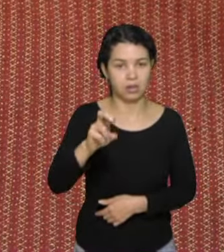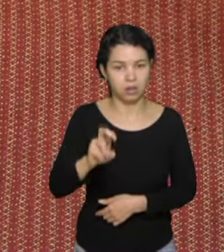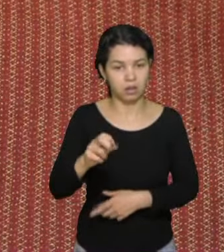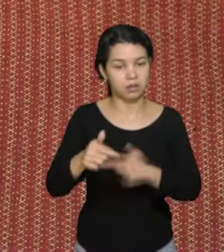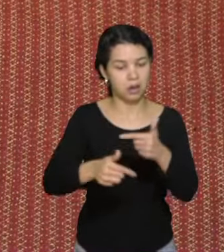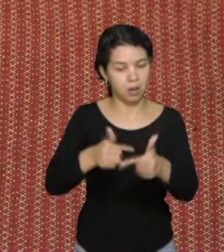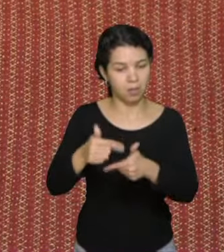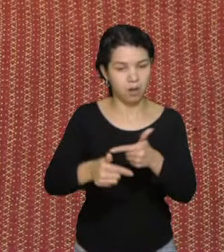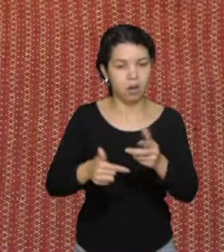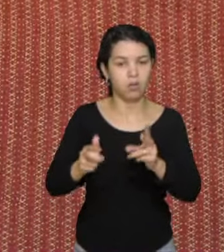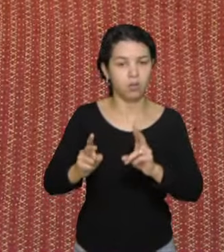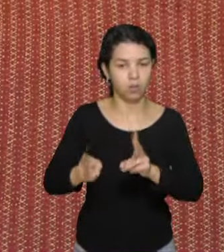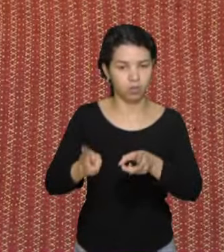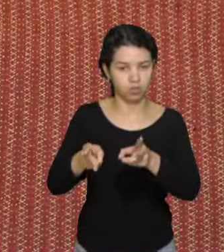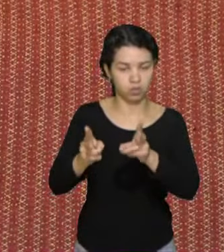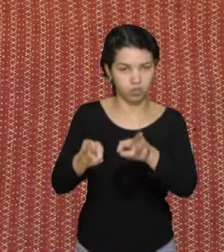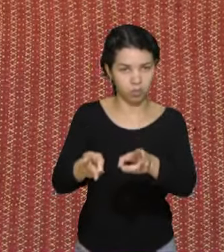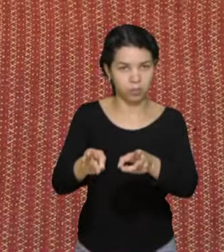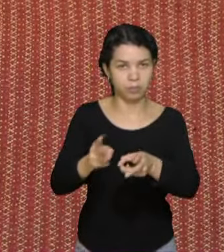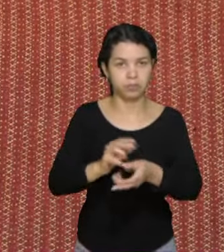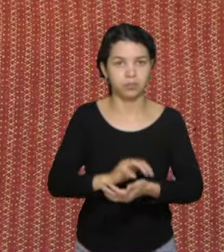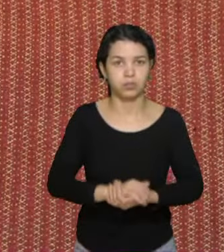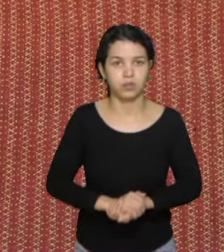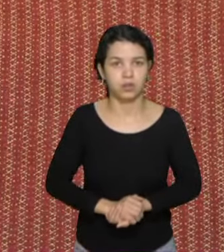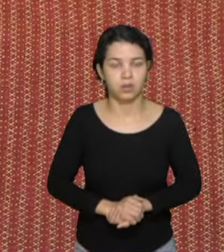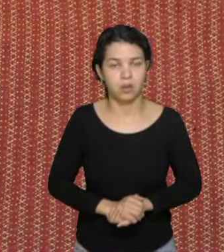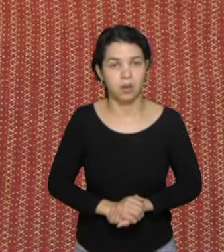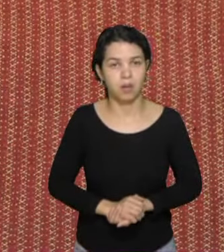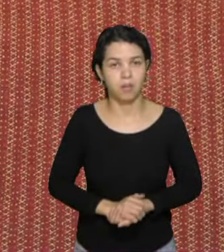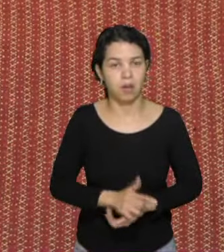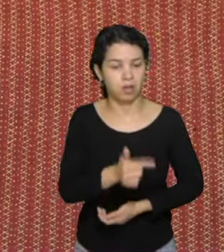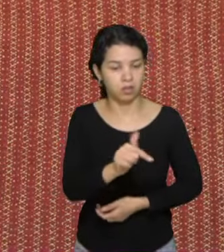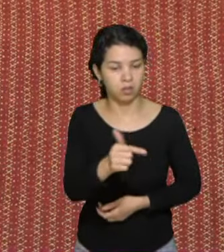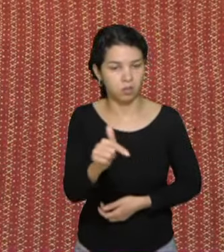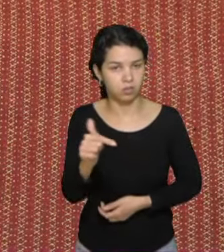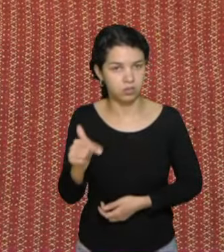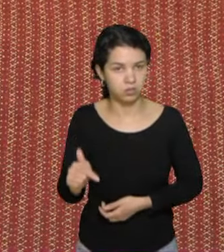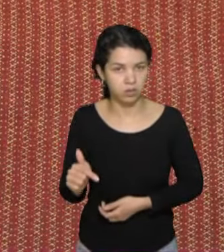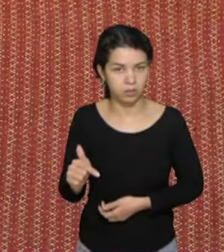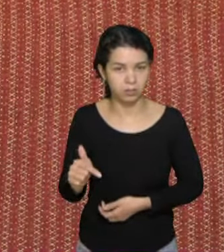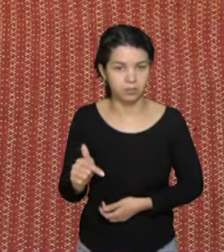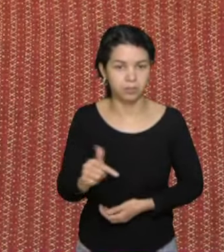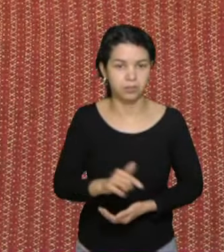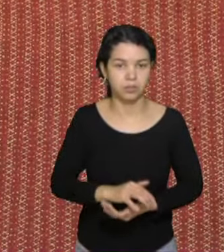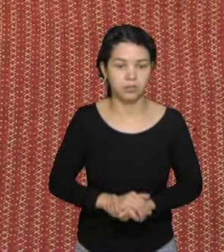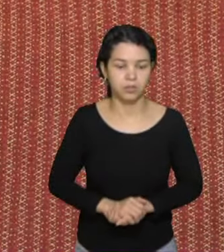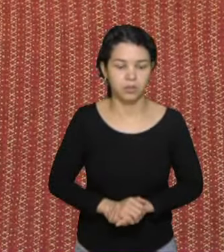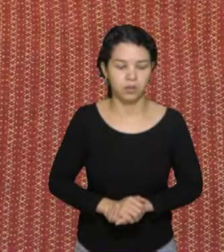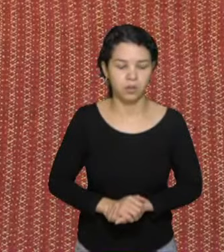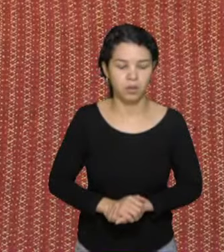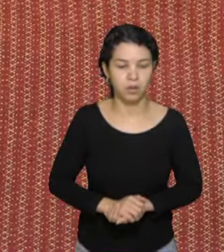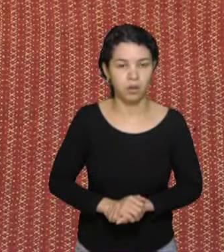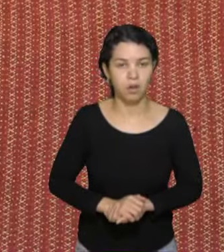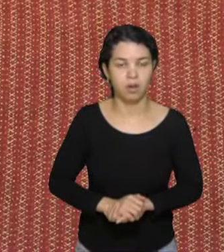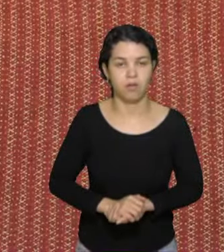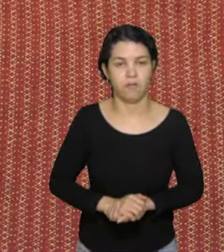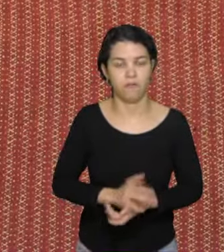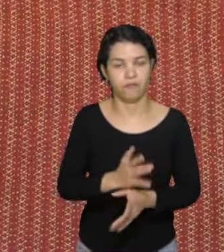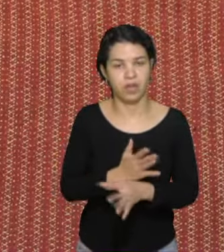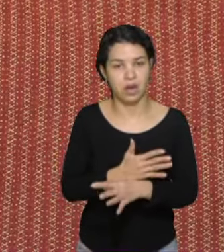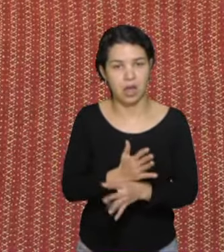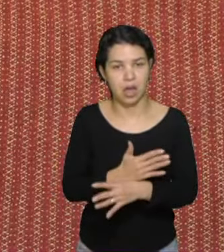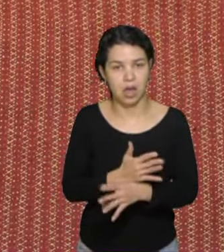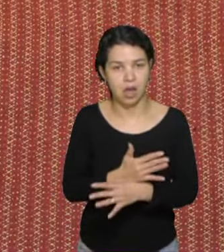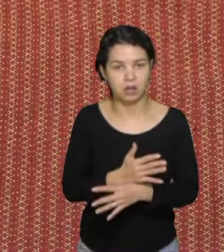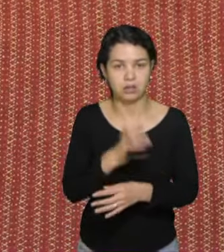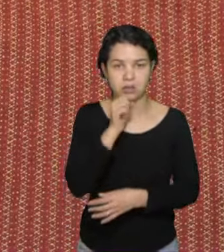trabalhando. Porém, não tem feriado, não tem sábado e domingo,